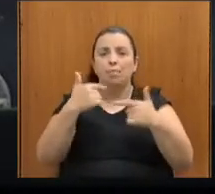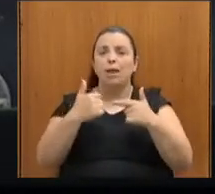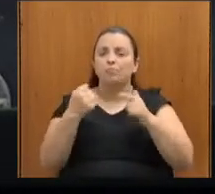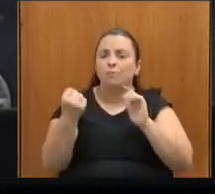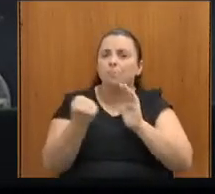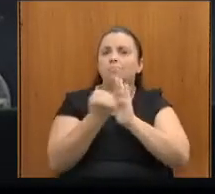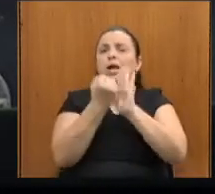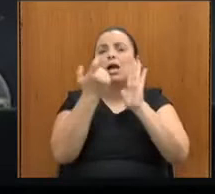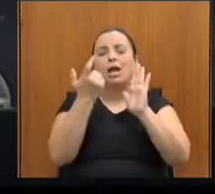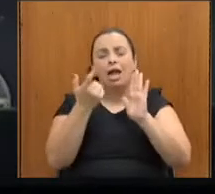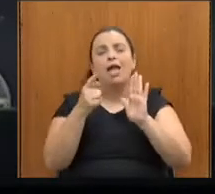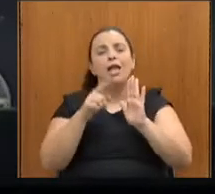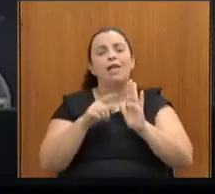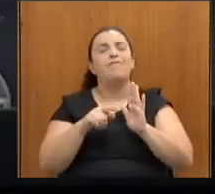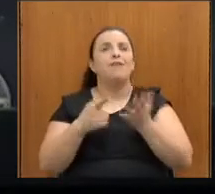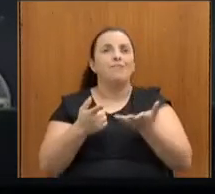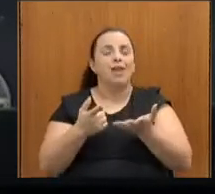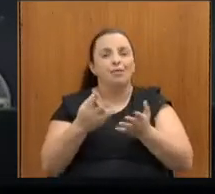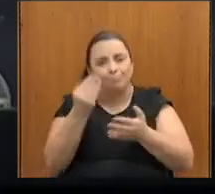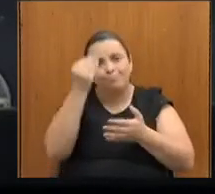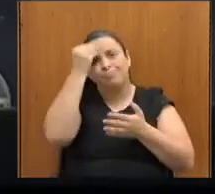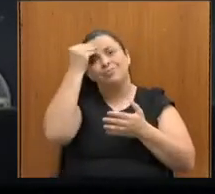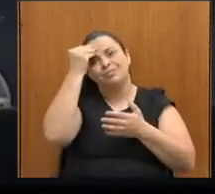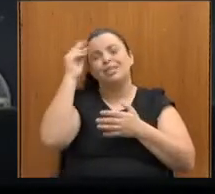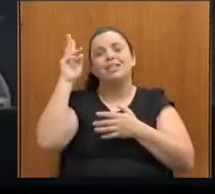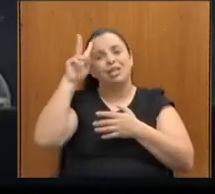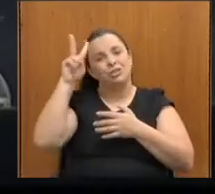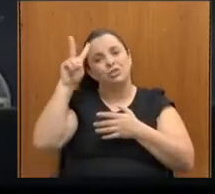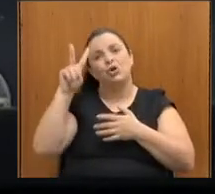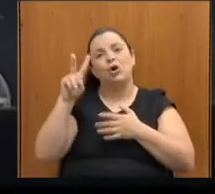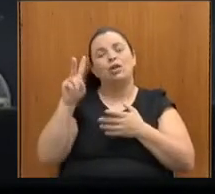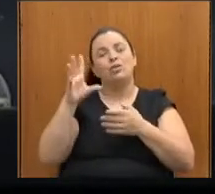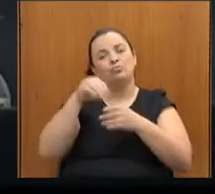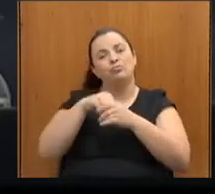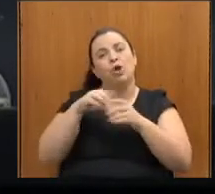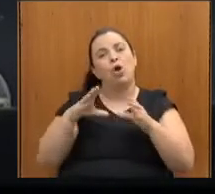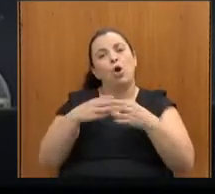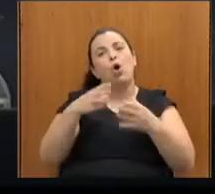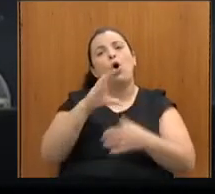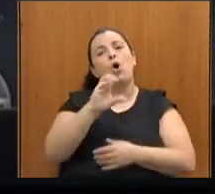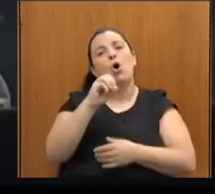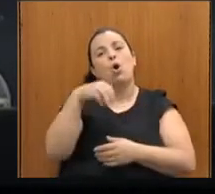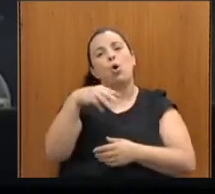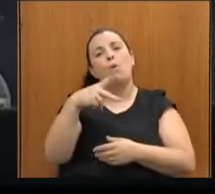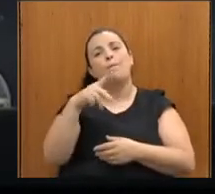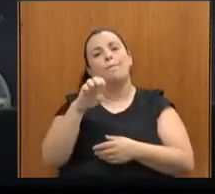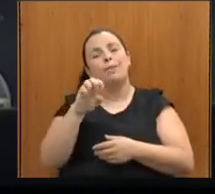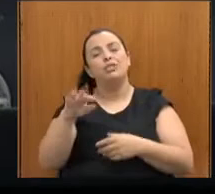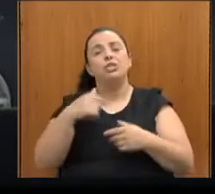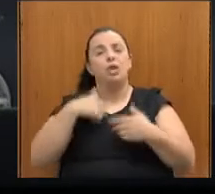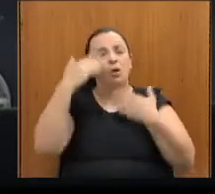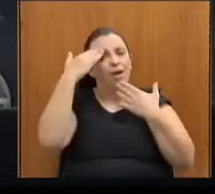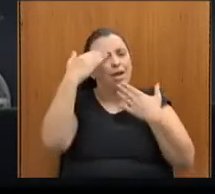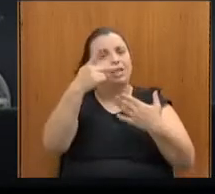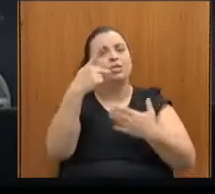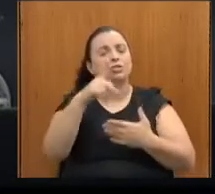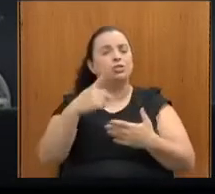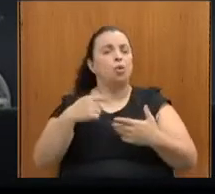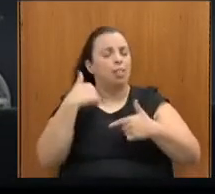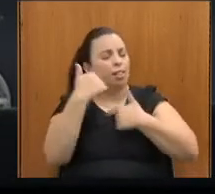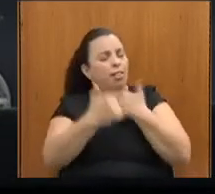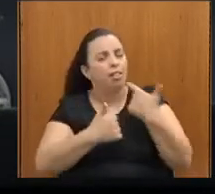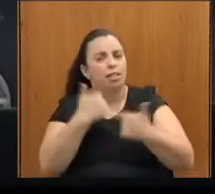registrada realmente na história do COMPED e só temos a agradecer toda a sua dedicação, que é um trabalho